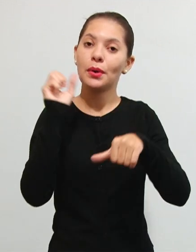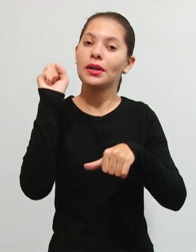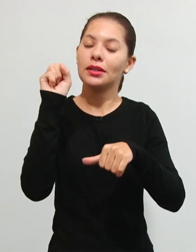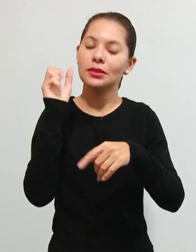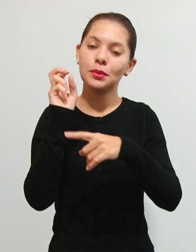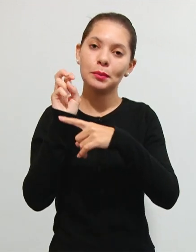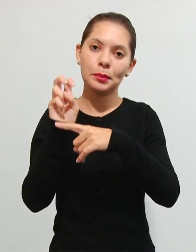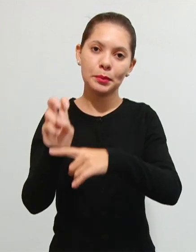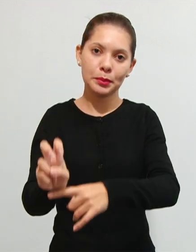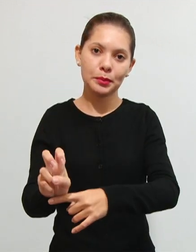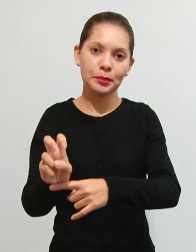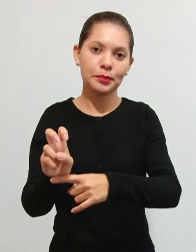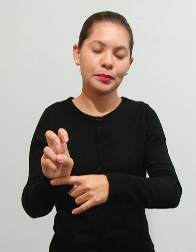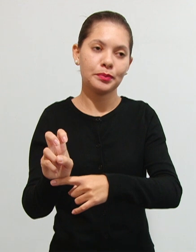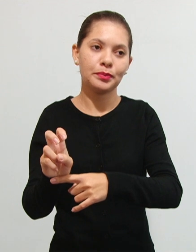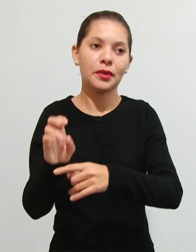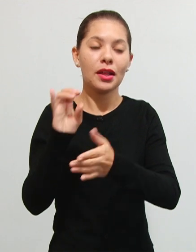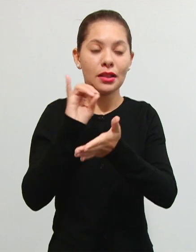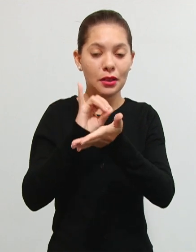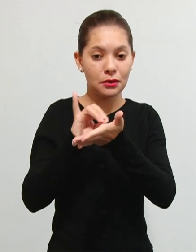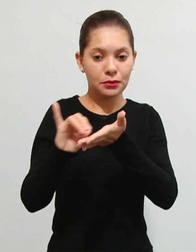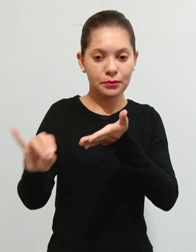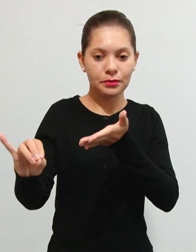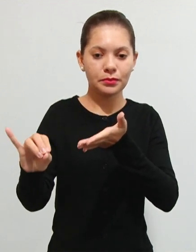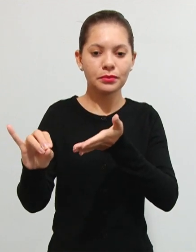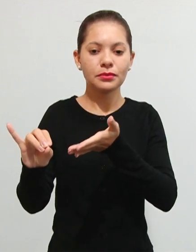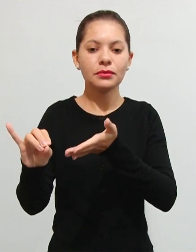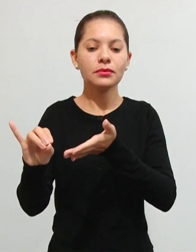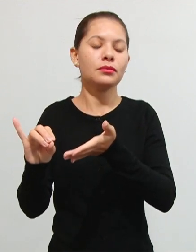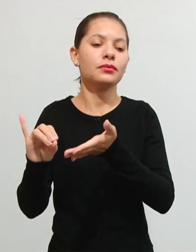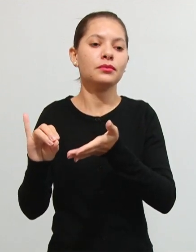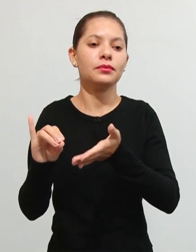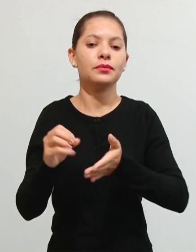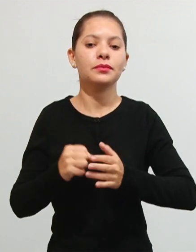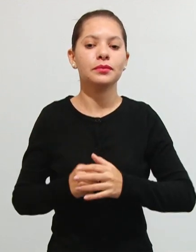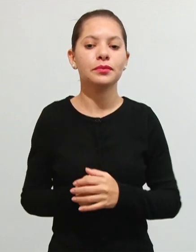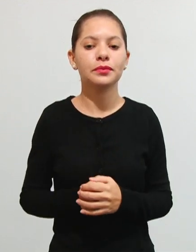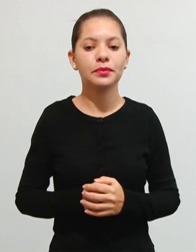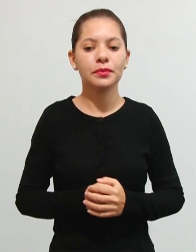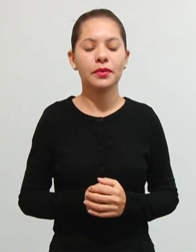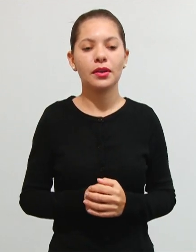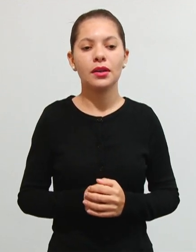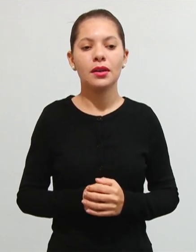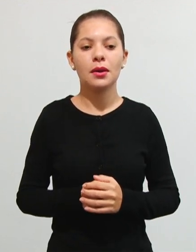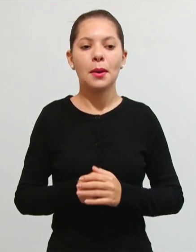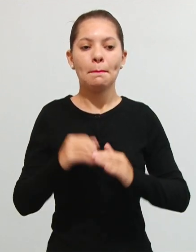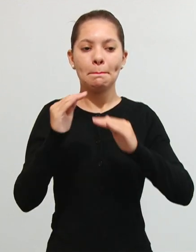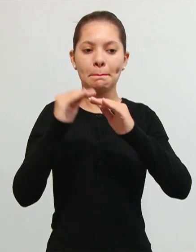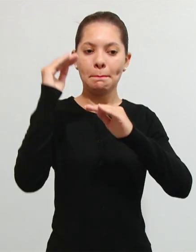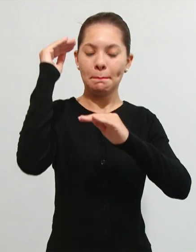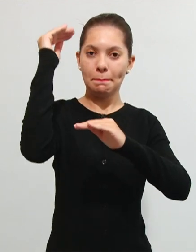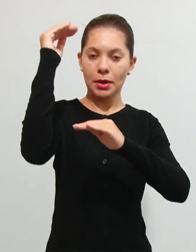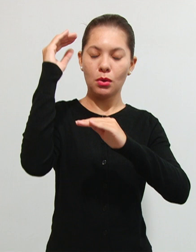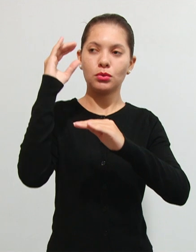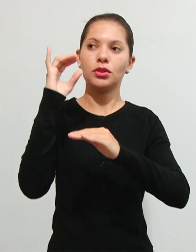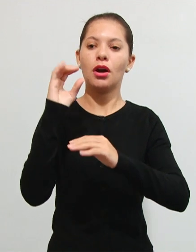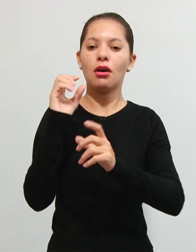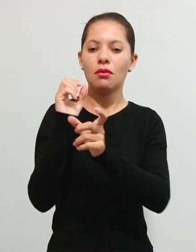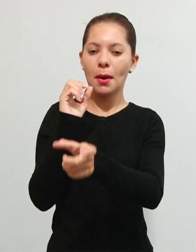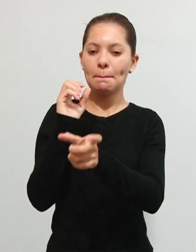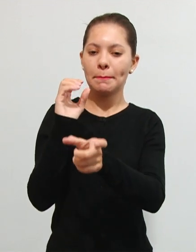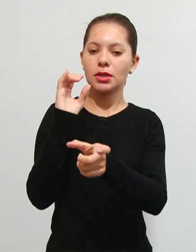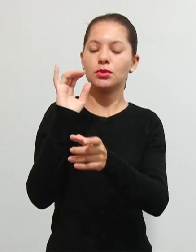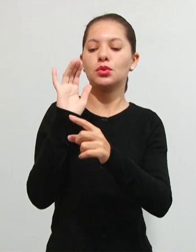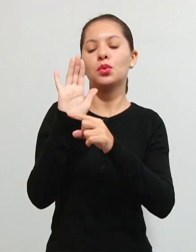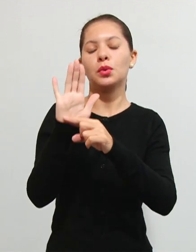empréstimo compulsório mesmo que ele seja devolvido né pela união aos contribuintes é